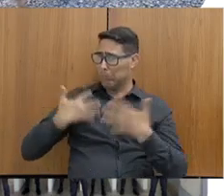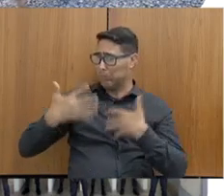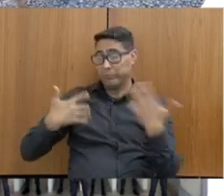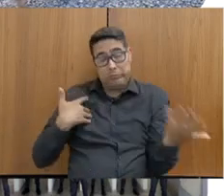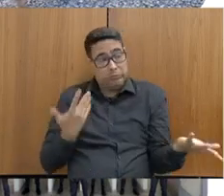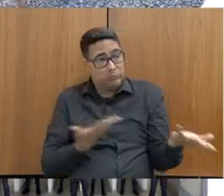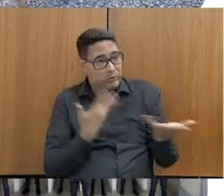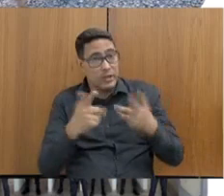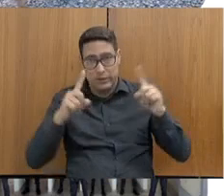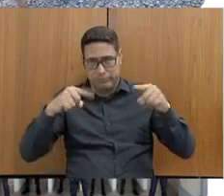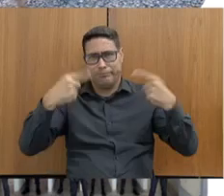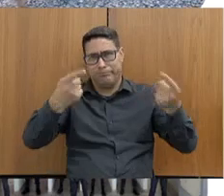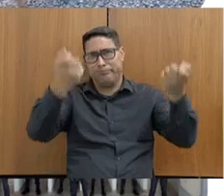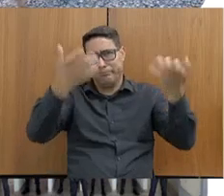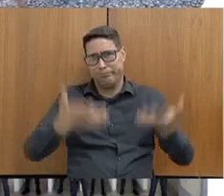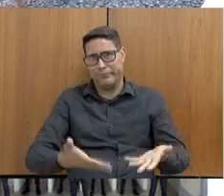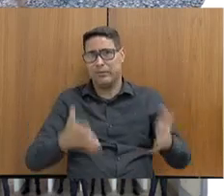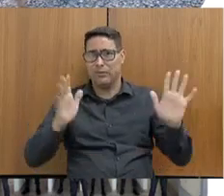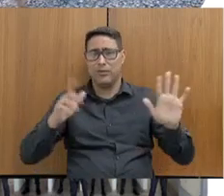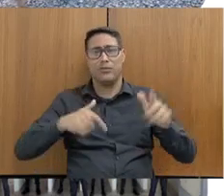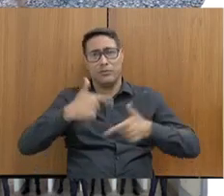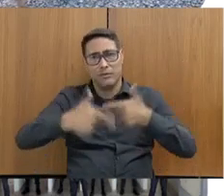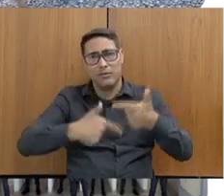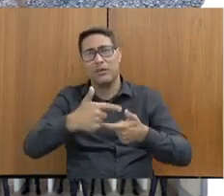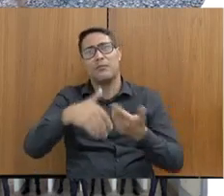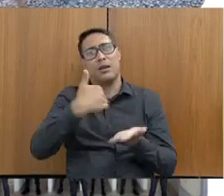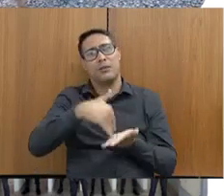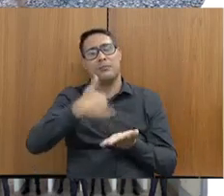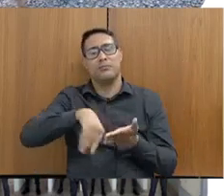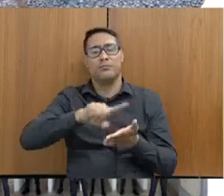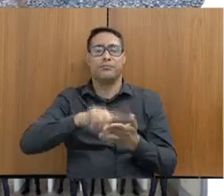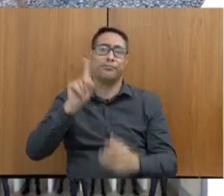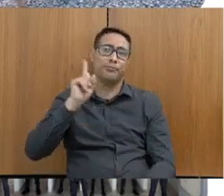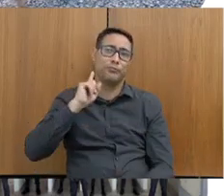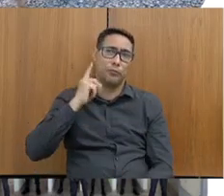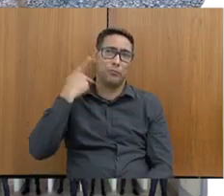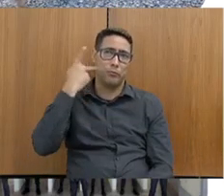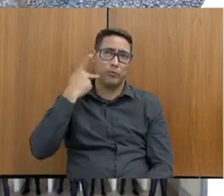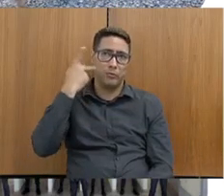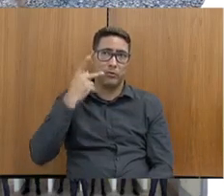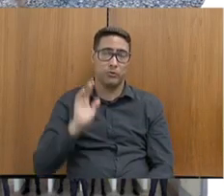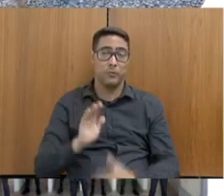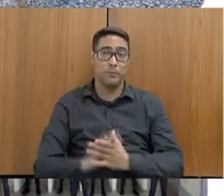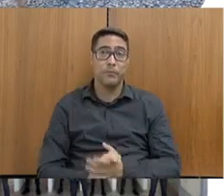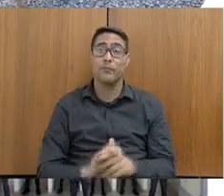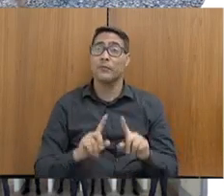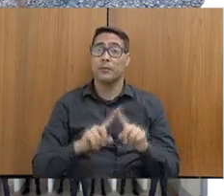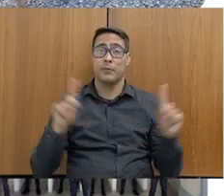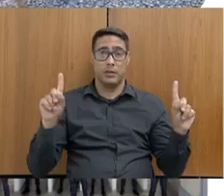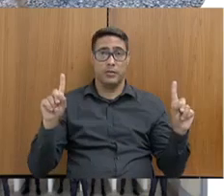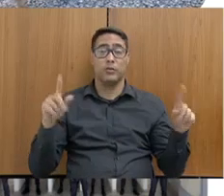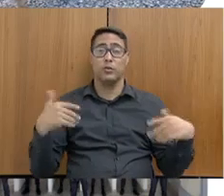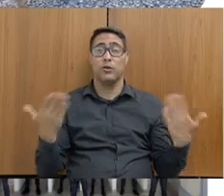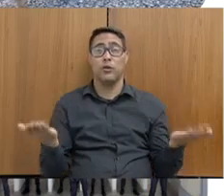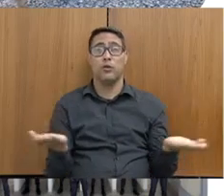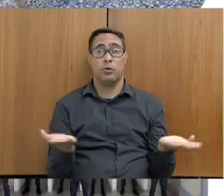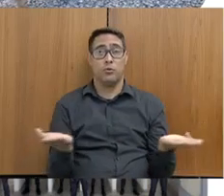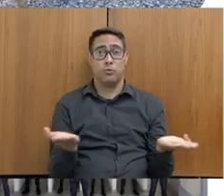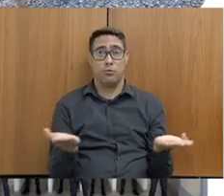Depois eu te explico. Do serviço público. São coisas da administração. Mas, enfim, hoje nós